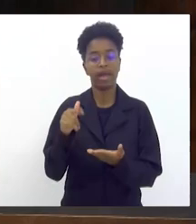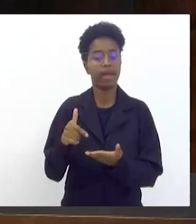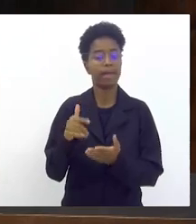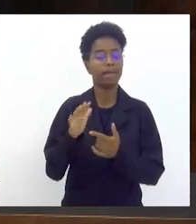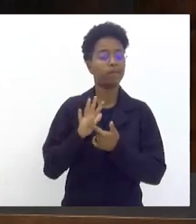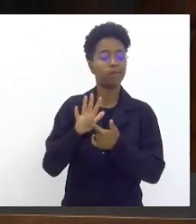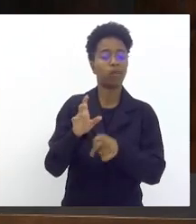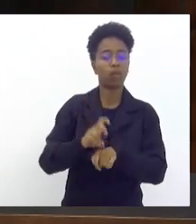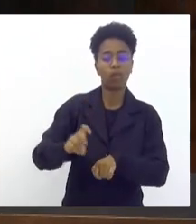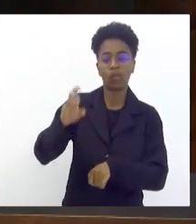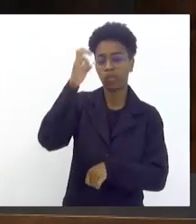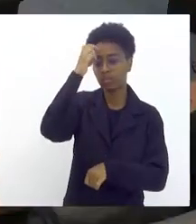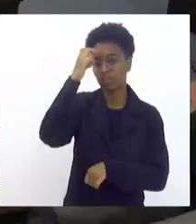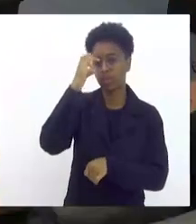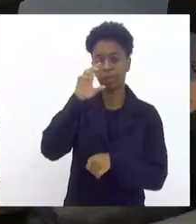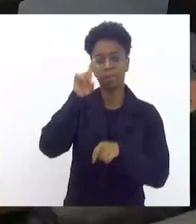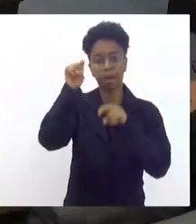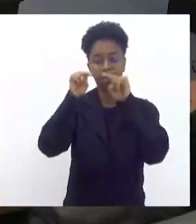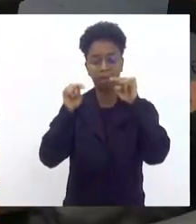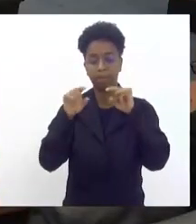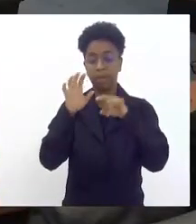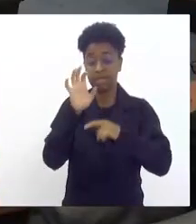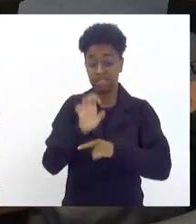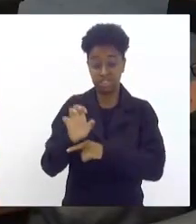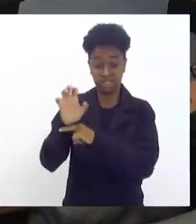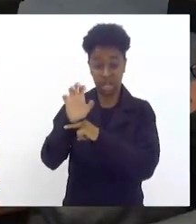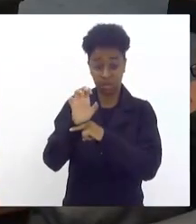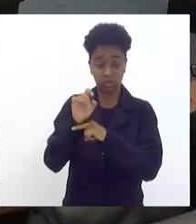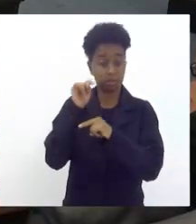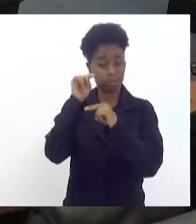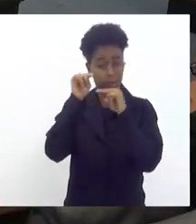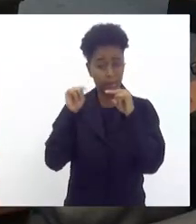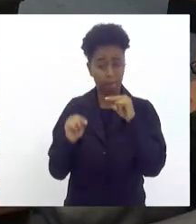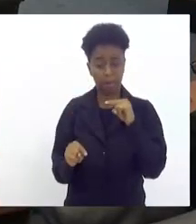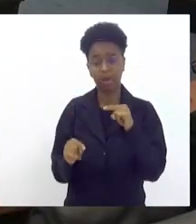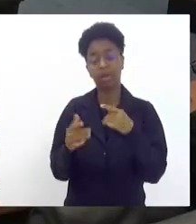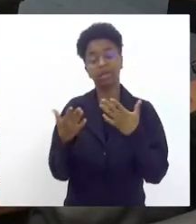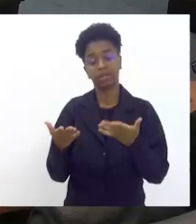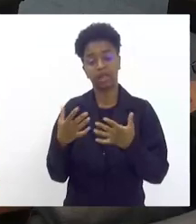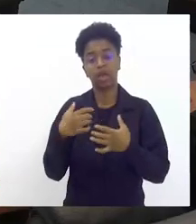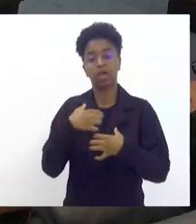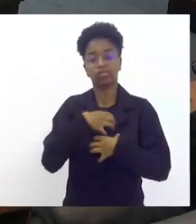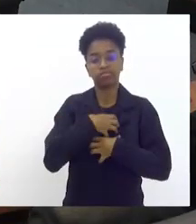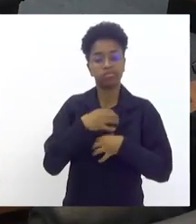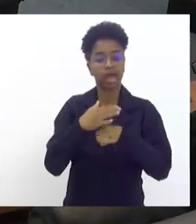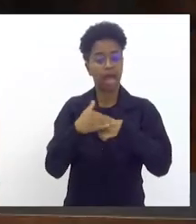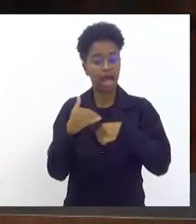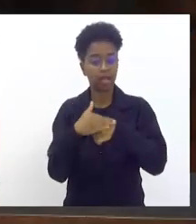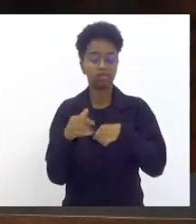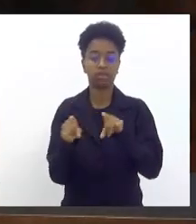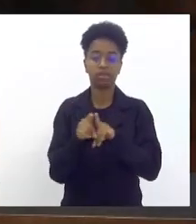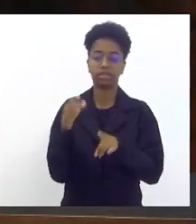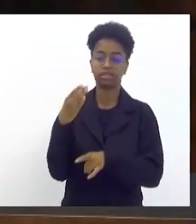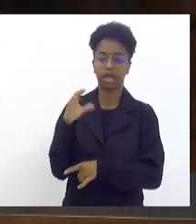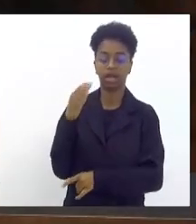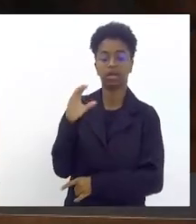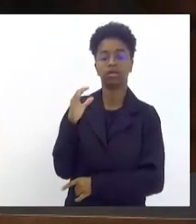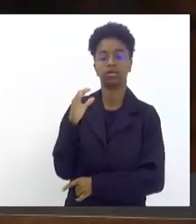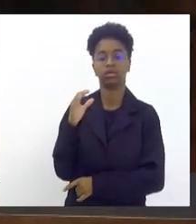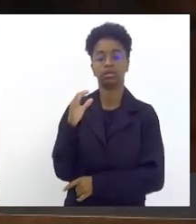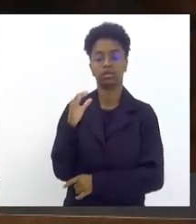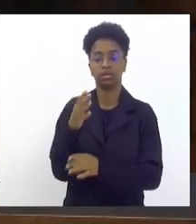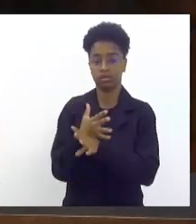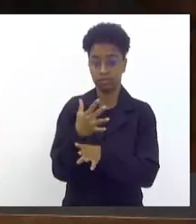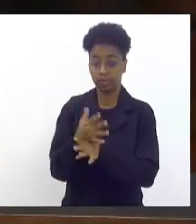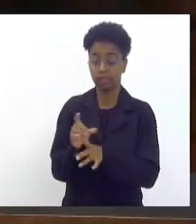compreendido por todo o estado do Rio de Janeiro aqui a grande presença e todo o meu carinho a cidade de Niterói a Viradouro e a todas as